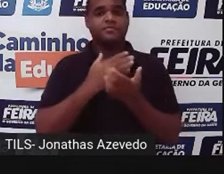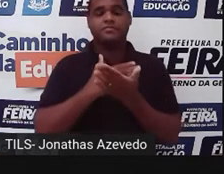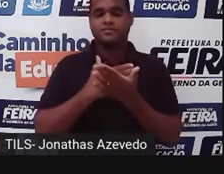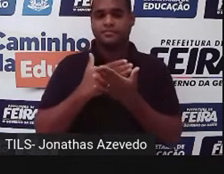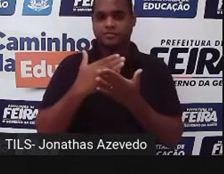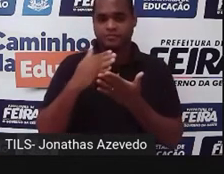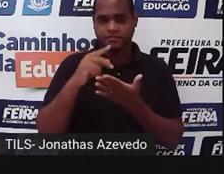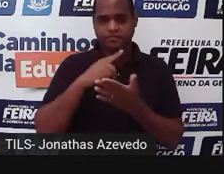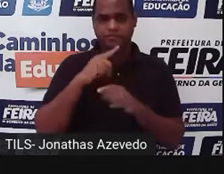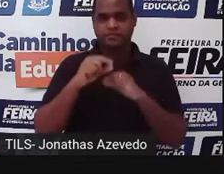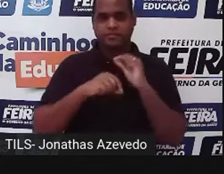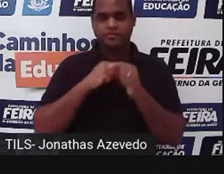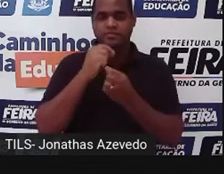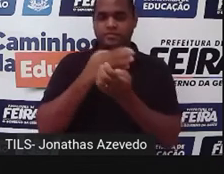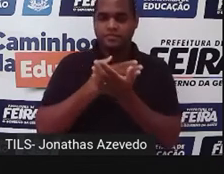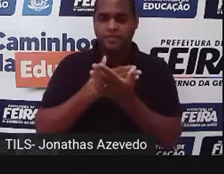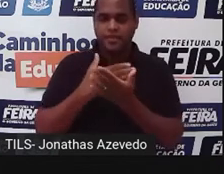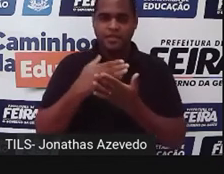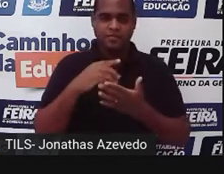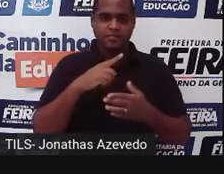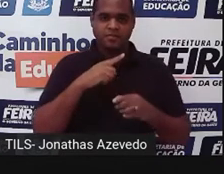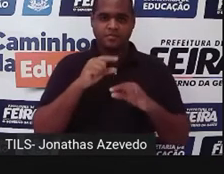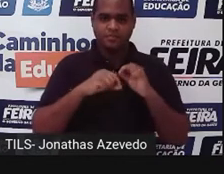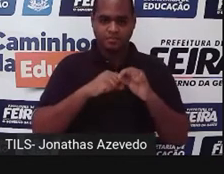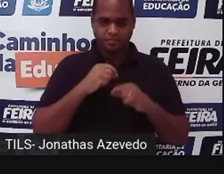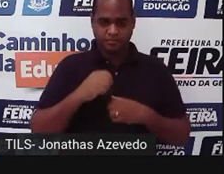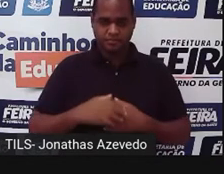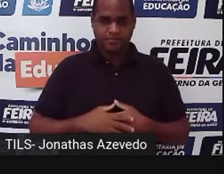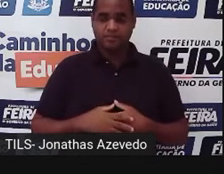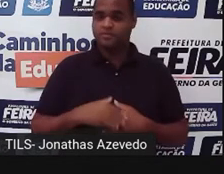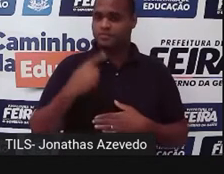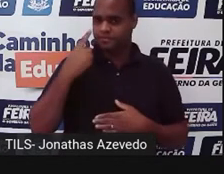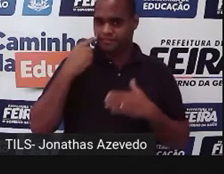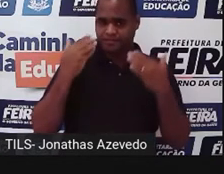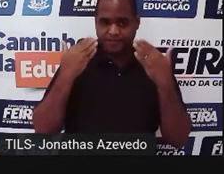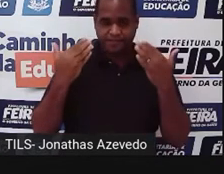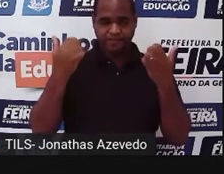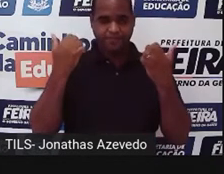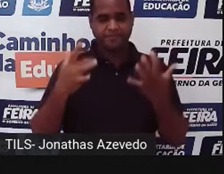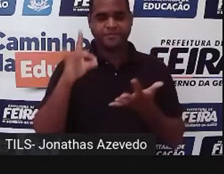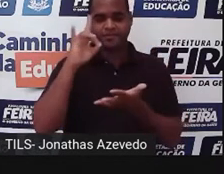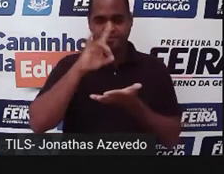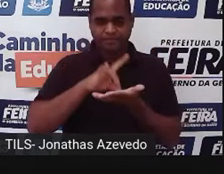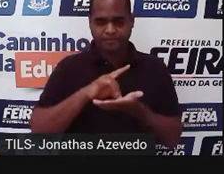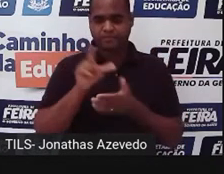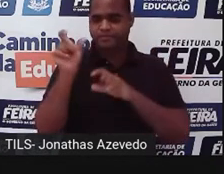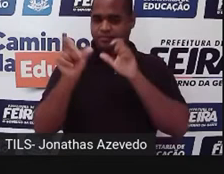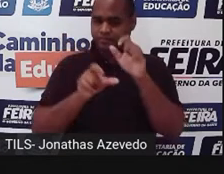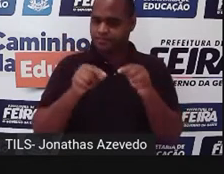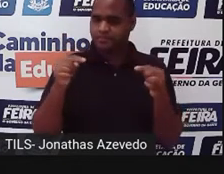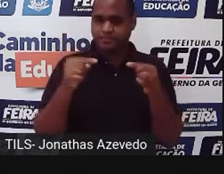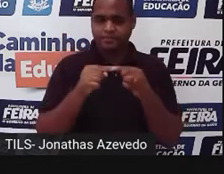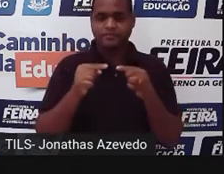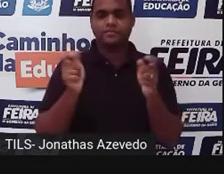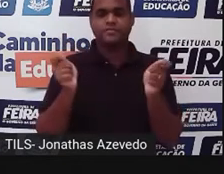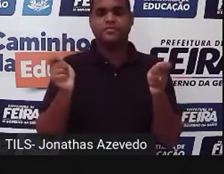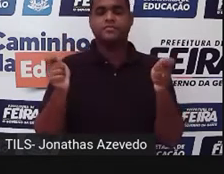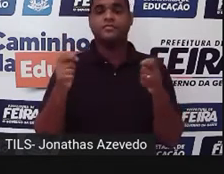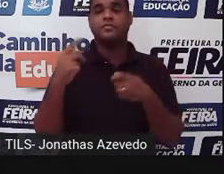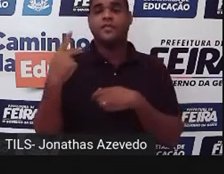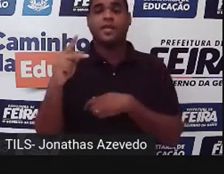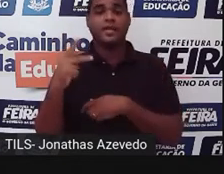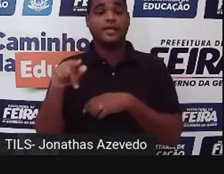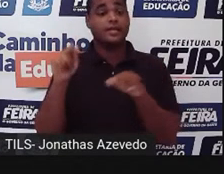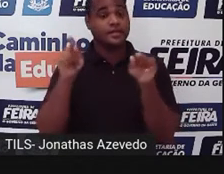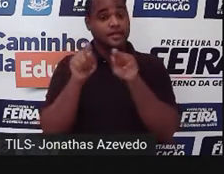que a gente pode chamar de introdução. Há aqui uma apresentação dos fatos, da personagem, do ambiente, e